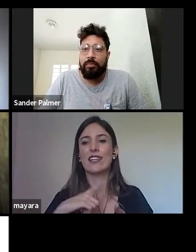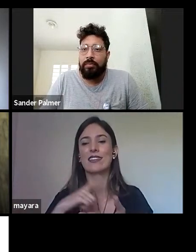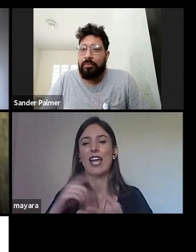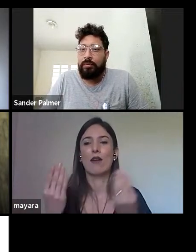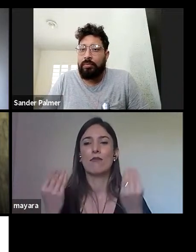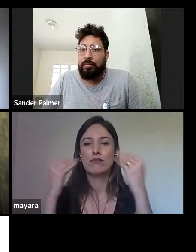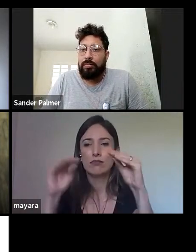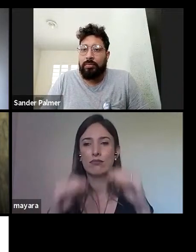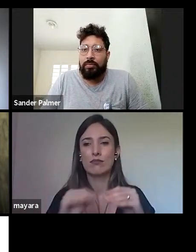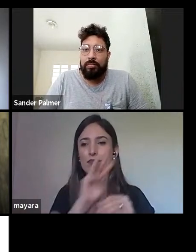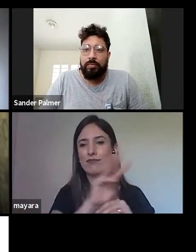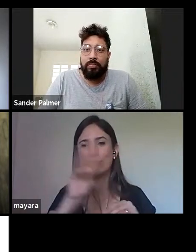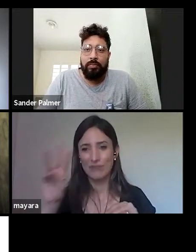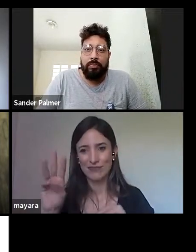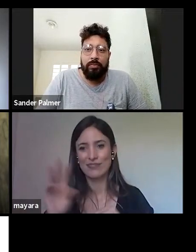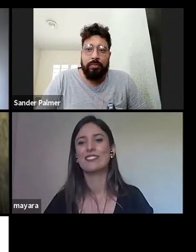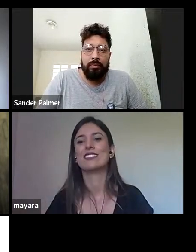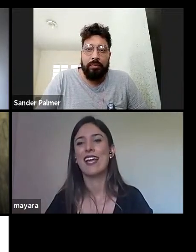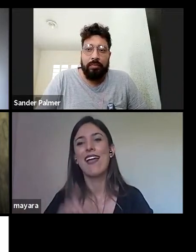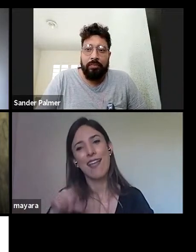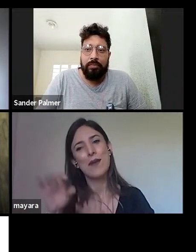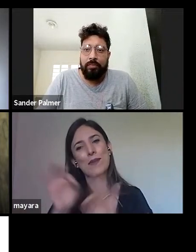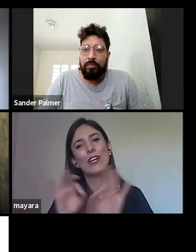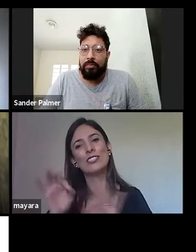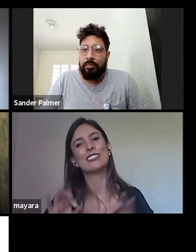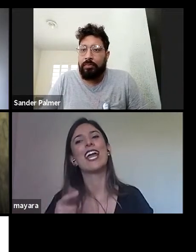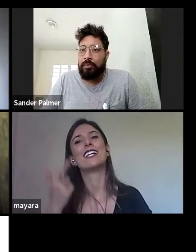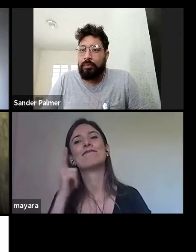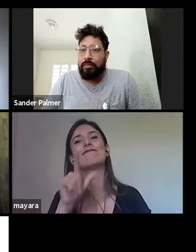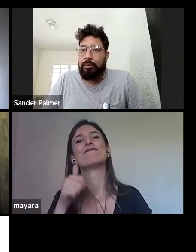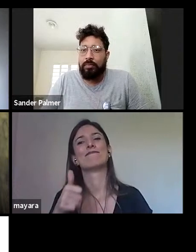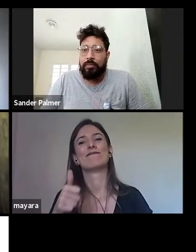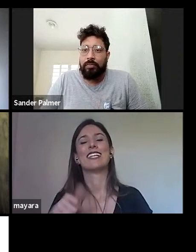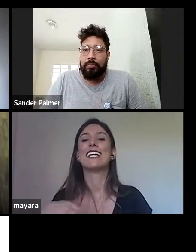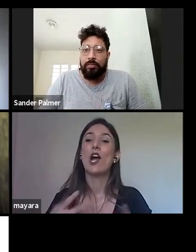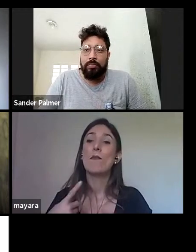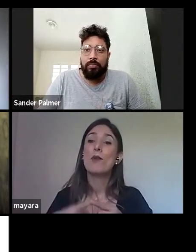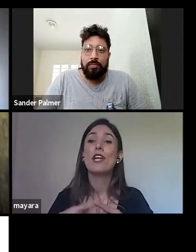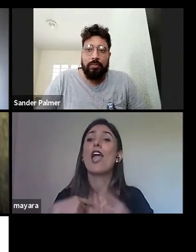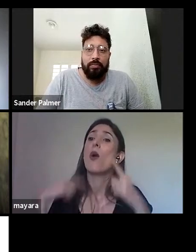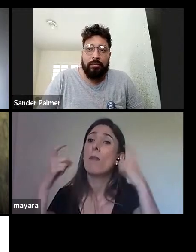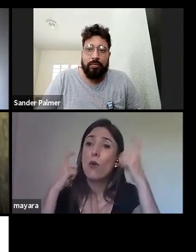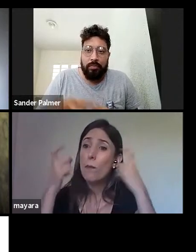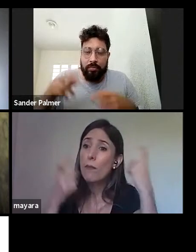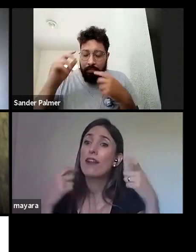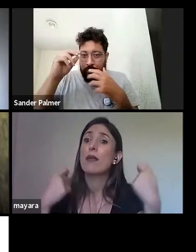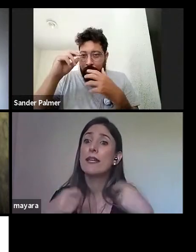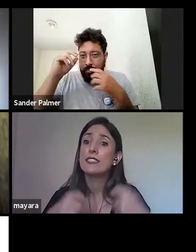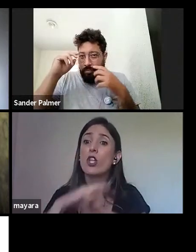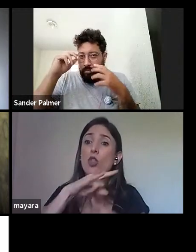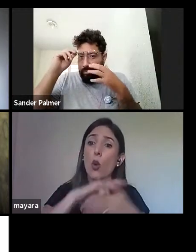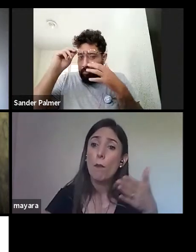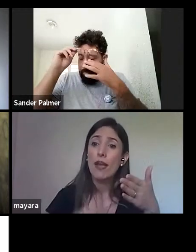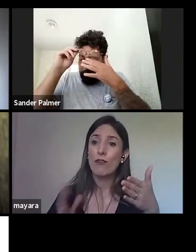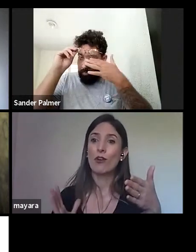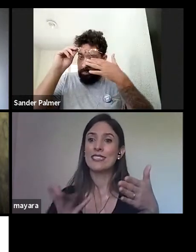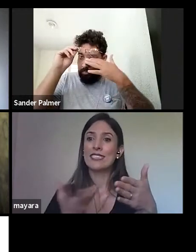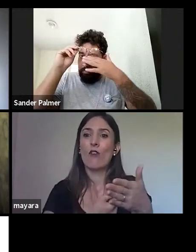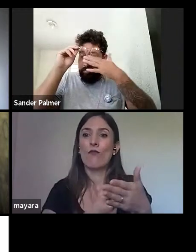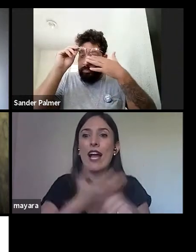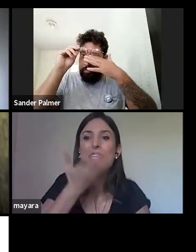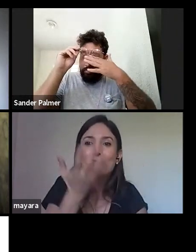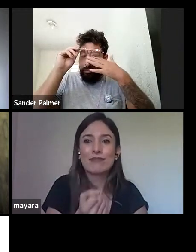De tentar, vamos dizer assim, preservar os documentos, né? Para além de pensar na minha pesquisa, né?